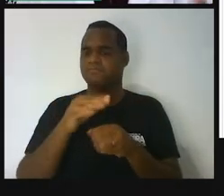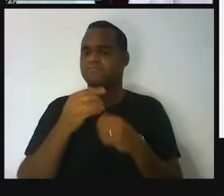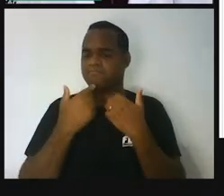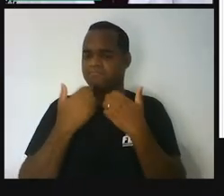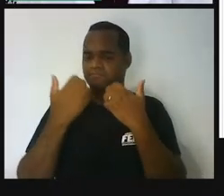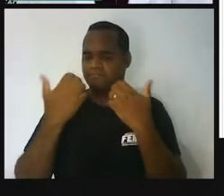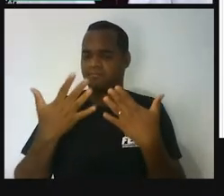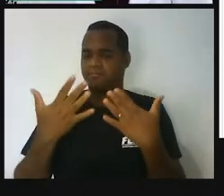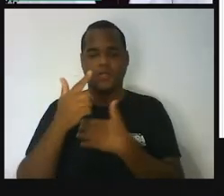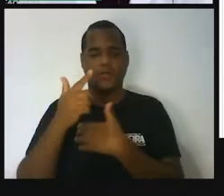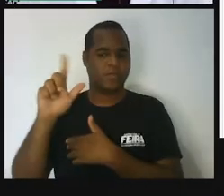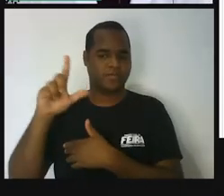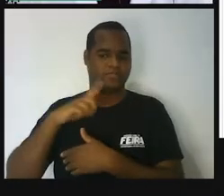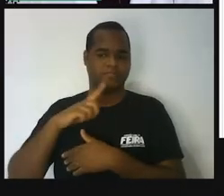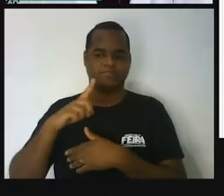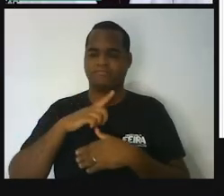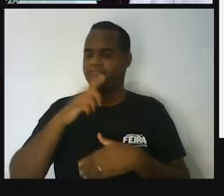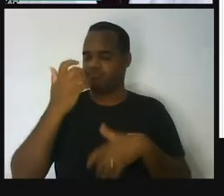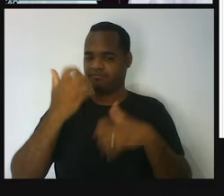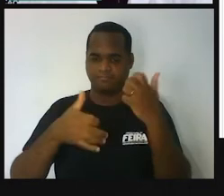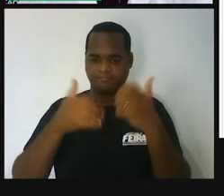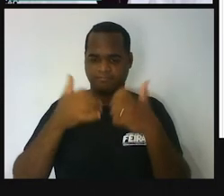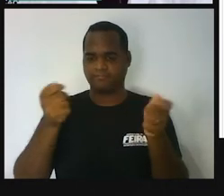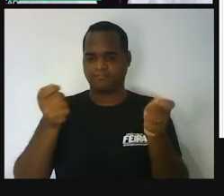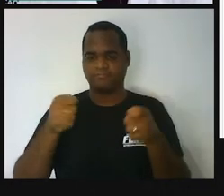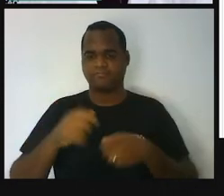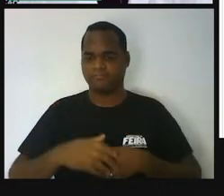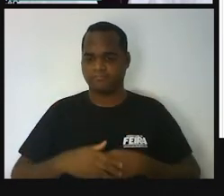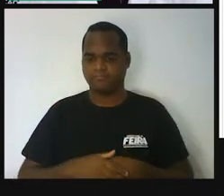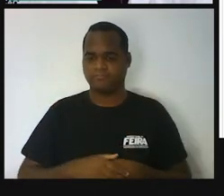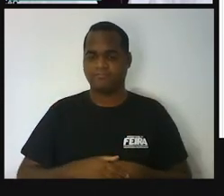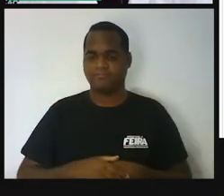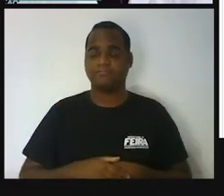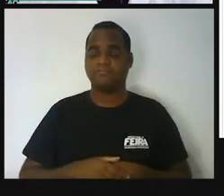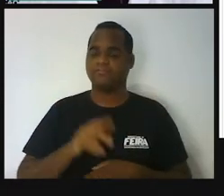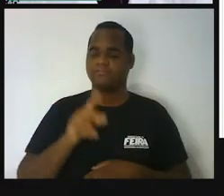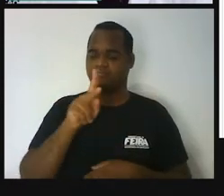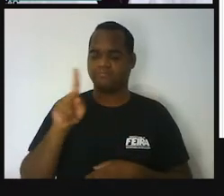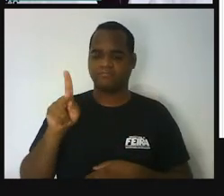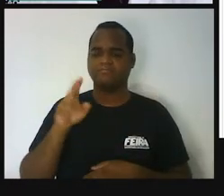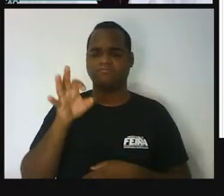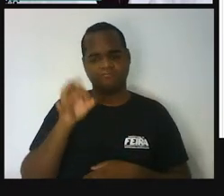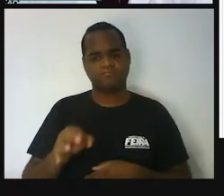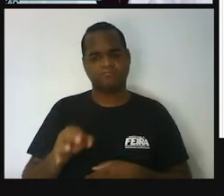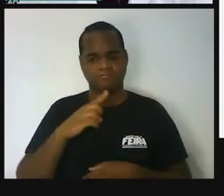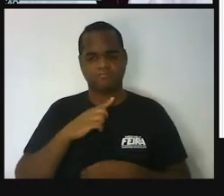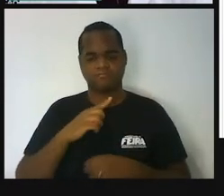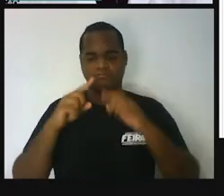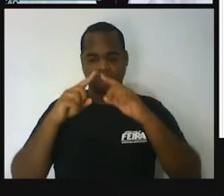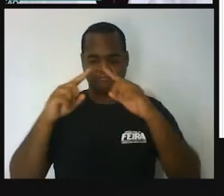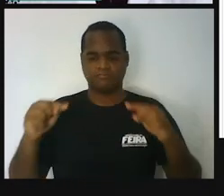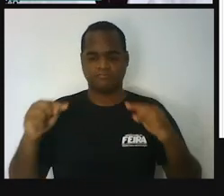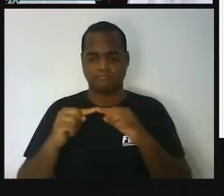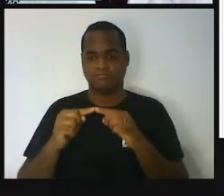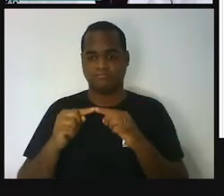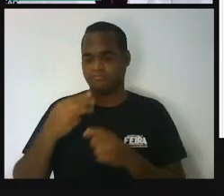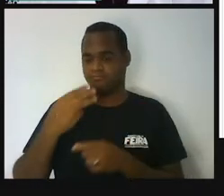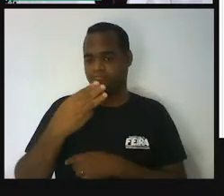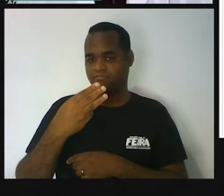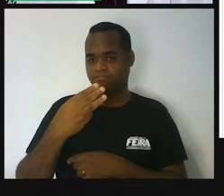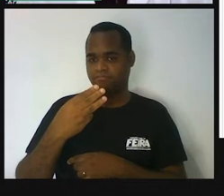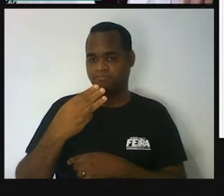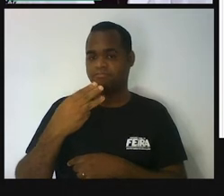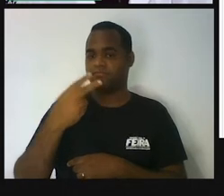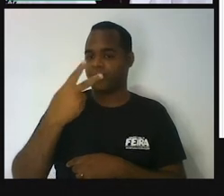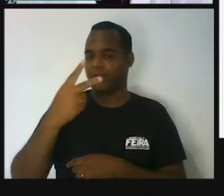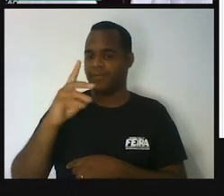ângulo é para outra aula. Beleza? Professor, tá certo. O triângulo tem três dimensões. Aliás, três dimensões não.